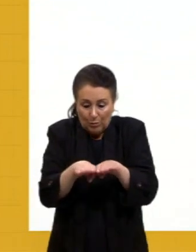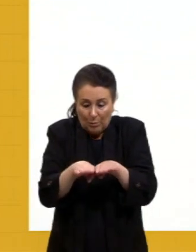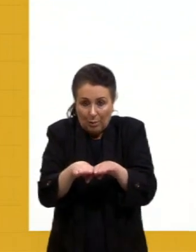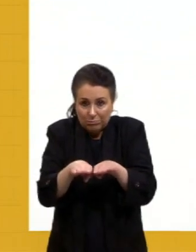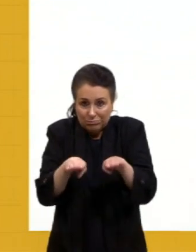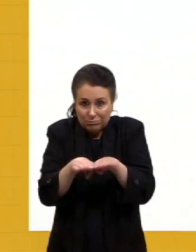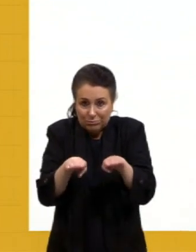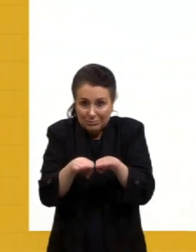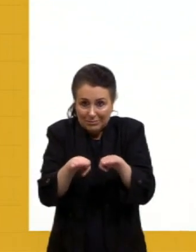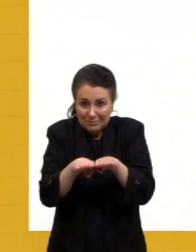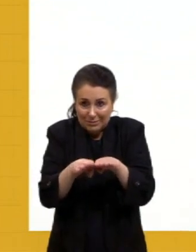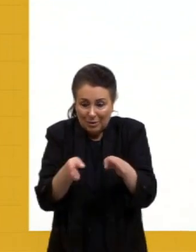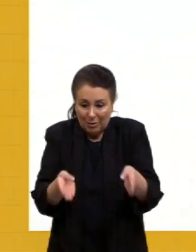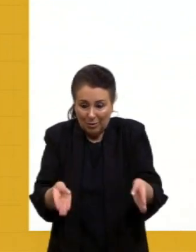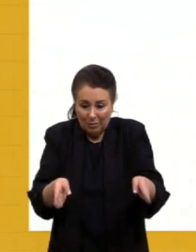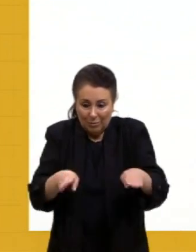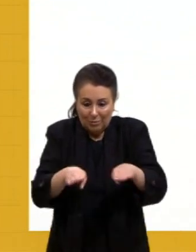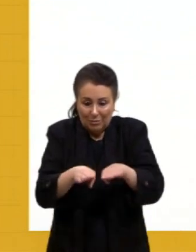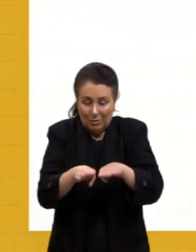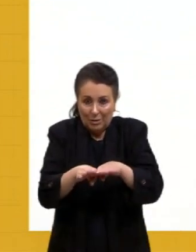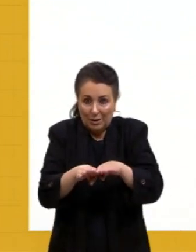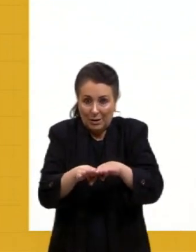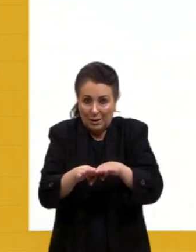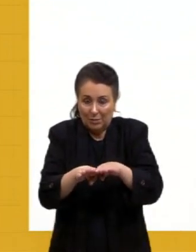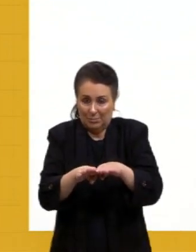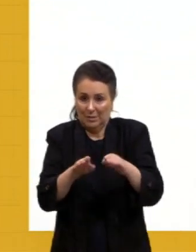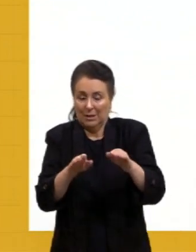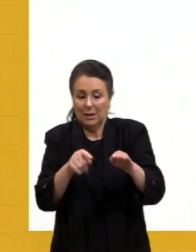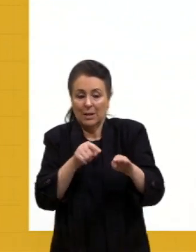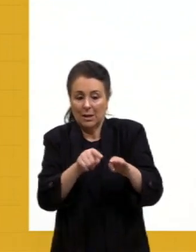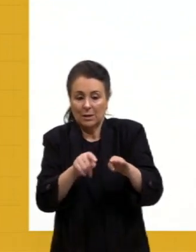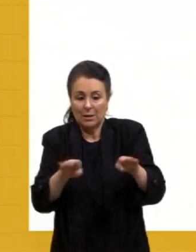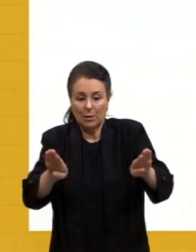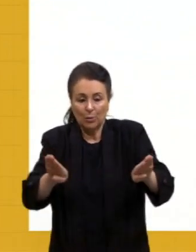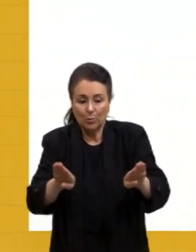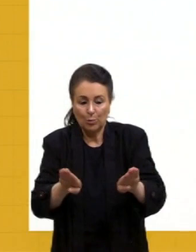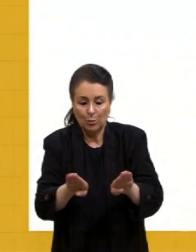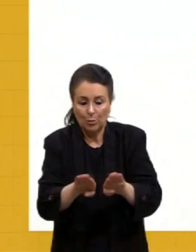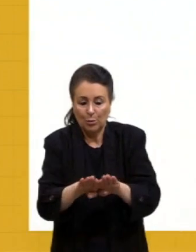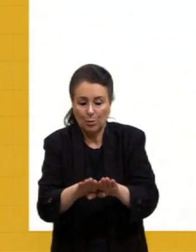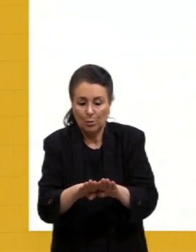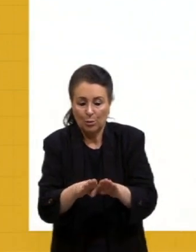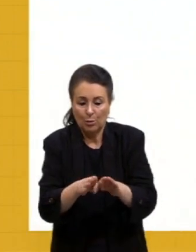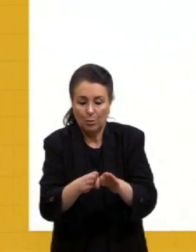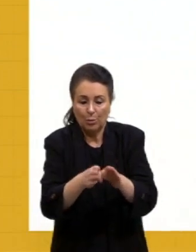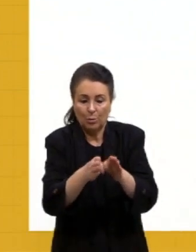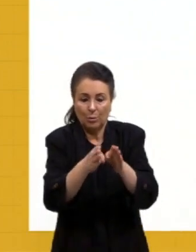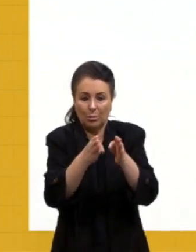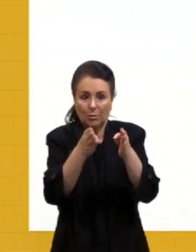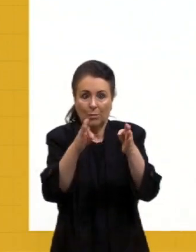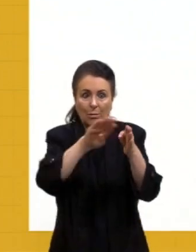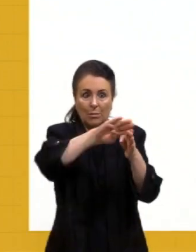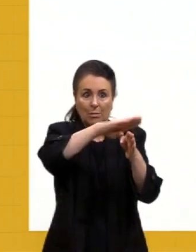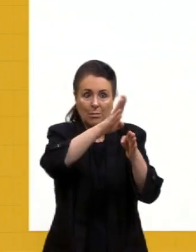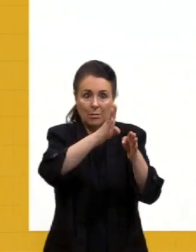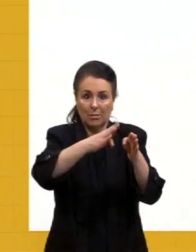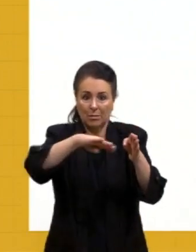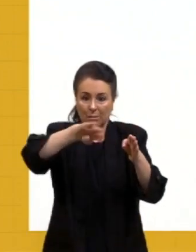contra a outra, e esse choque vai produzir cadeias montanhosas. E aí nós temos dois tipos